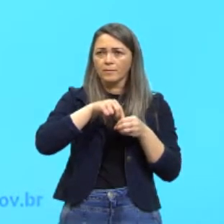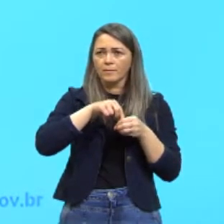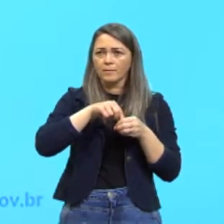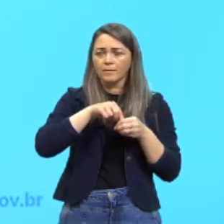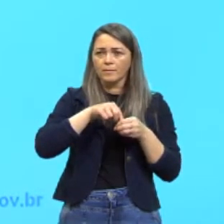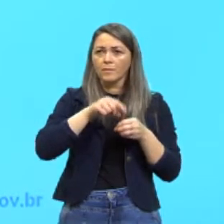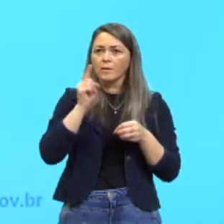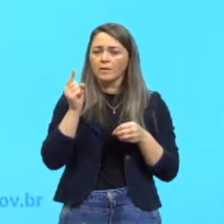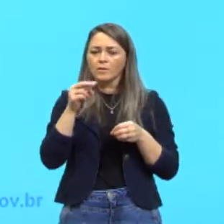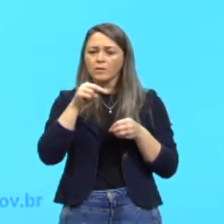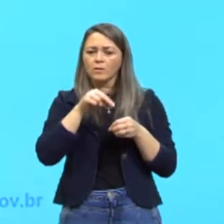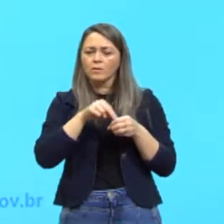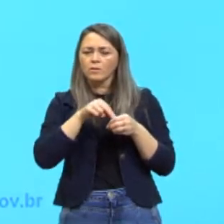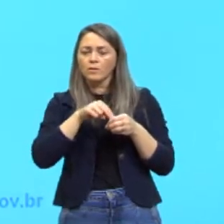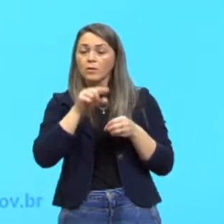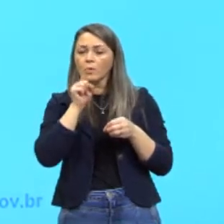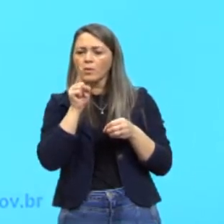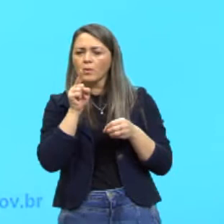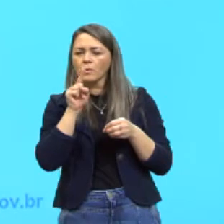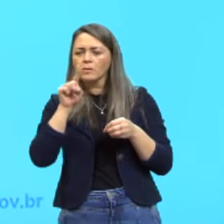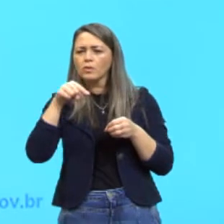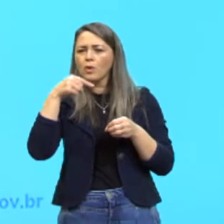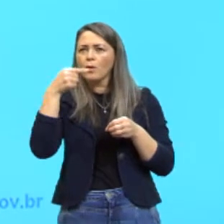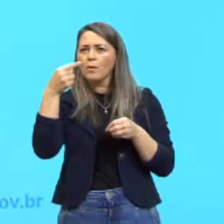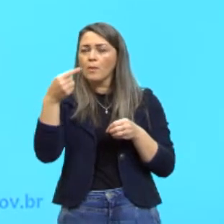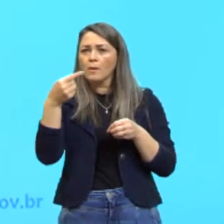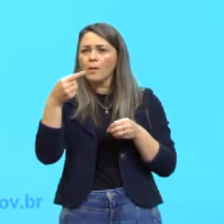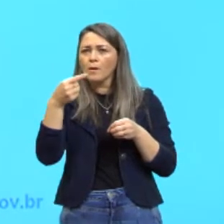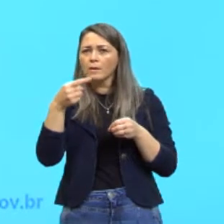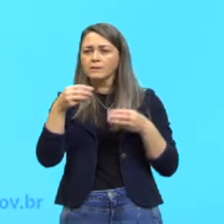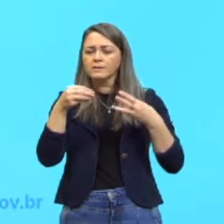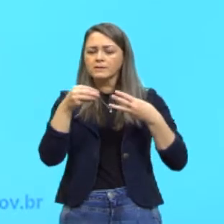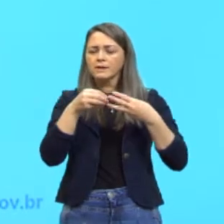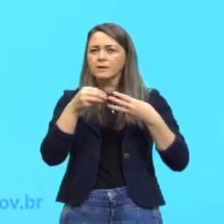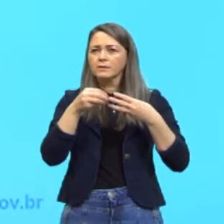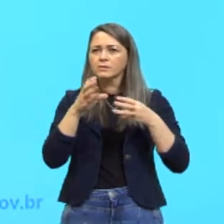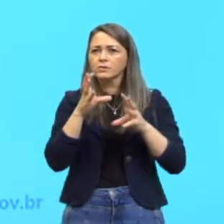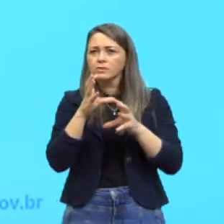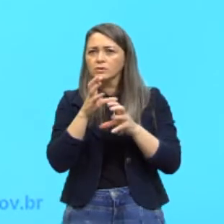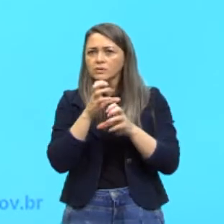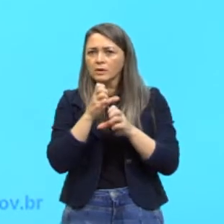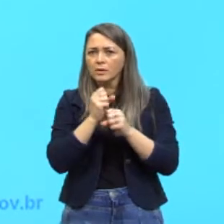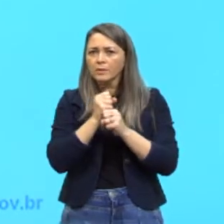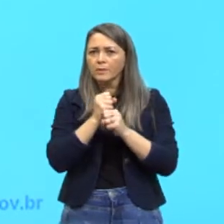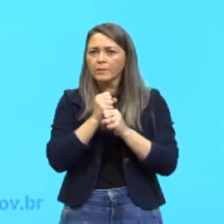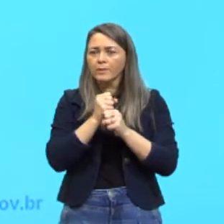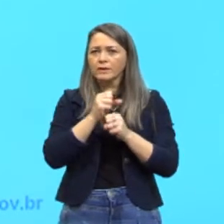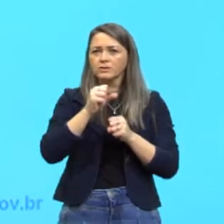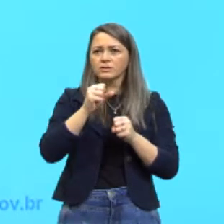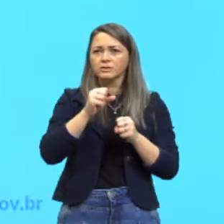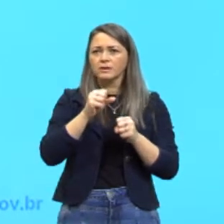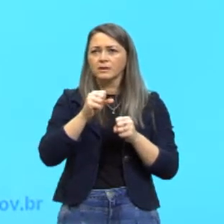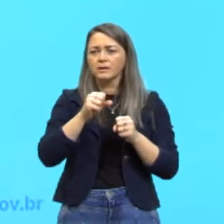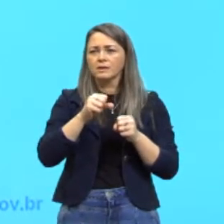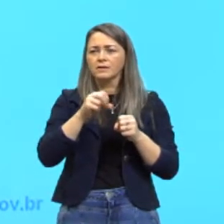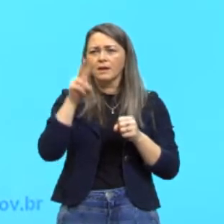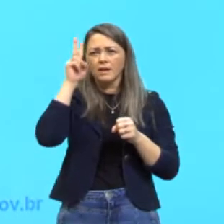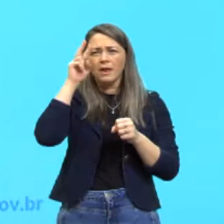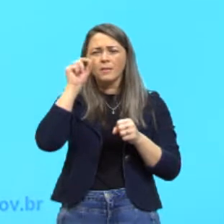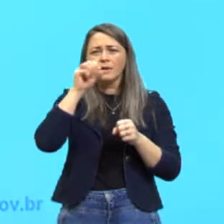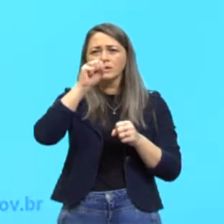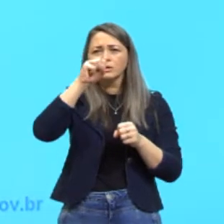O núcleo de uma célula somática, tá? Vocês lembram o que são as células somáticas?